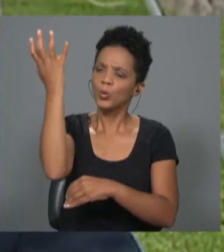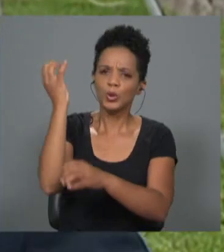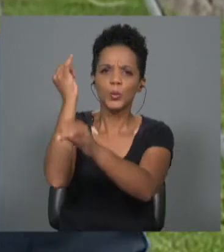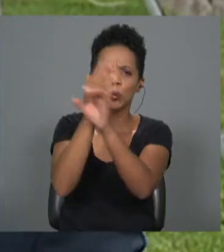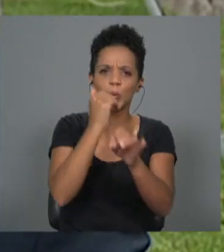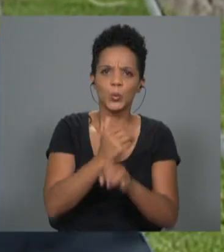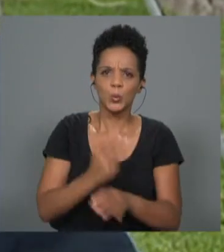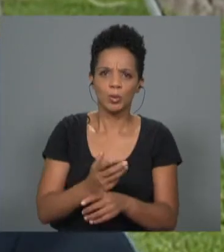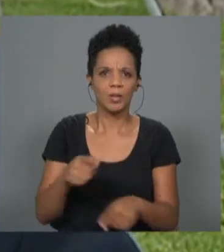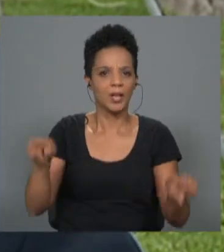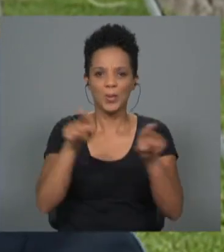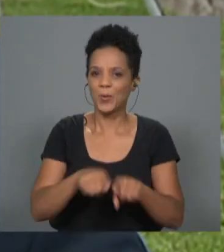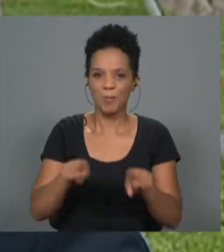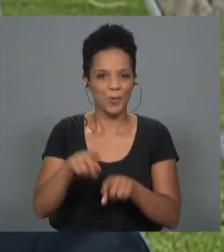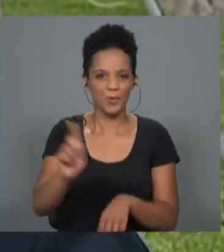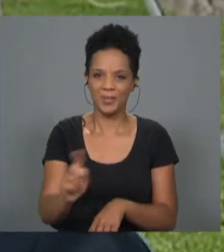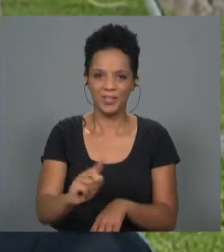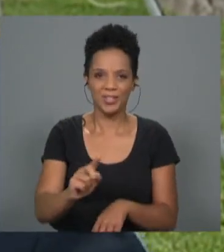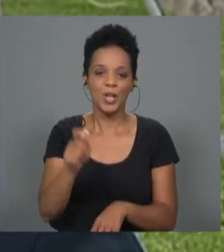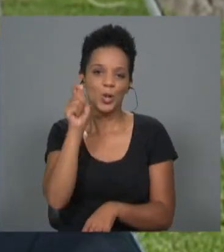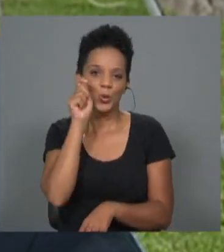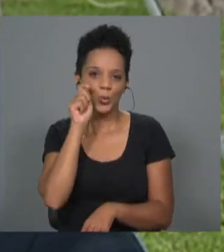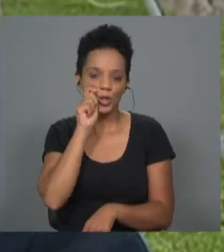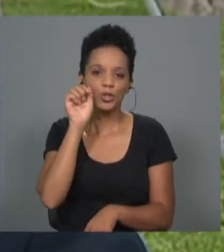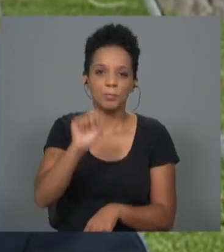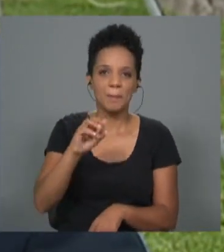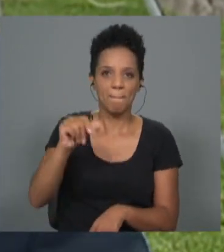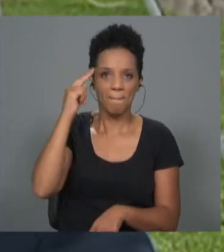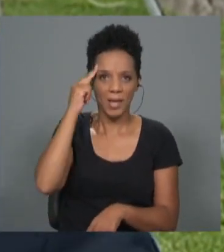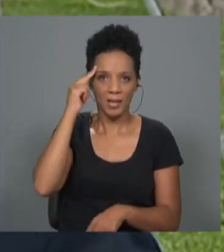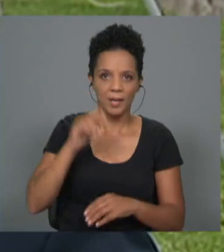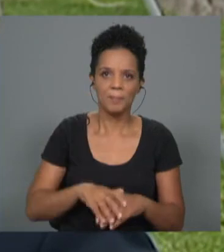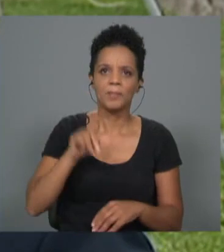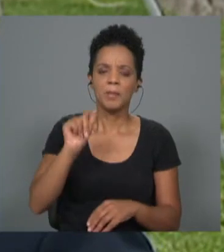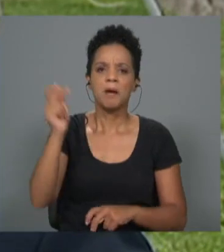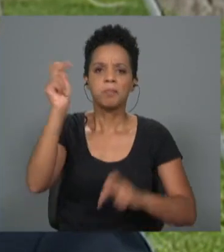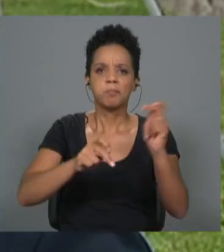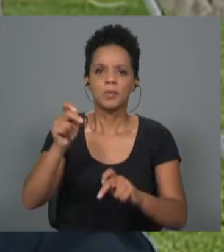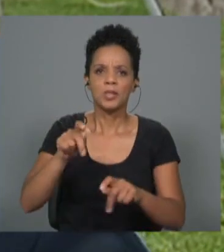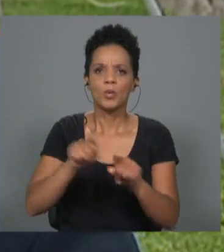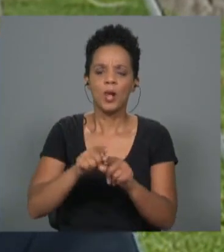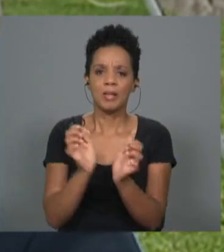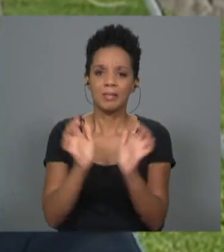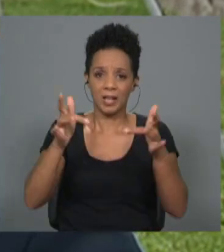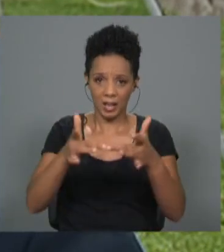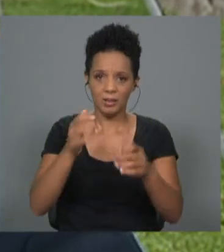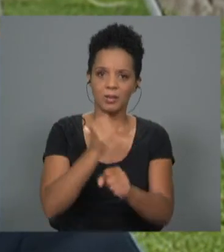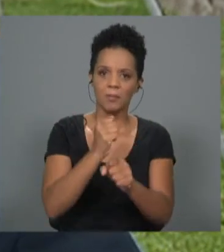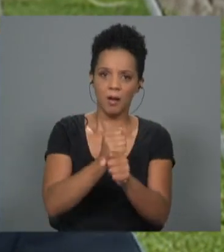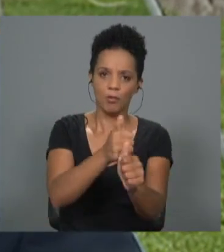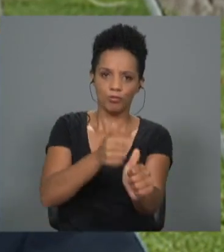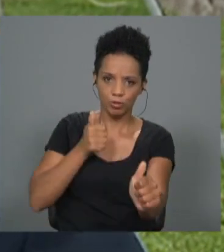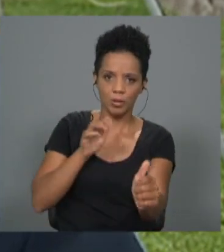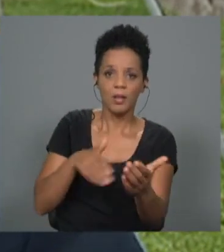não são tão comuns ao típico do turismo tradicional da Madeira, como também todo aquele fenómeno dos nómadas digitais que também vieram contribuir